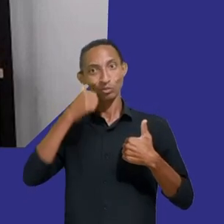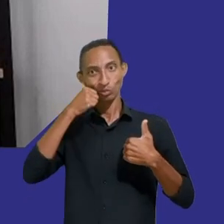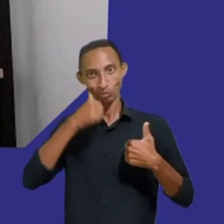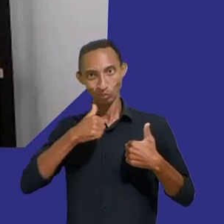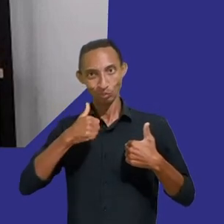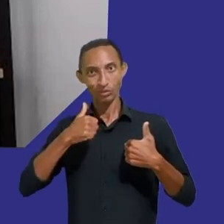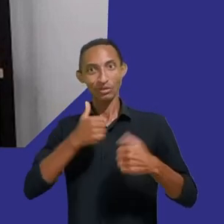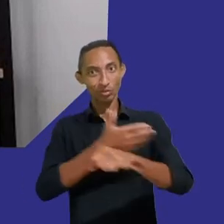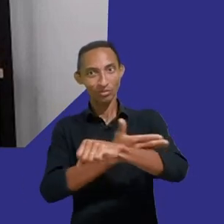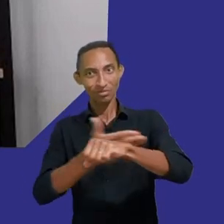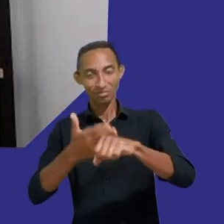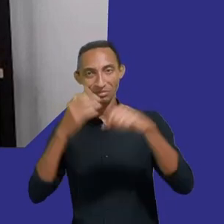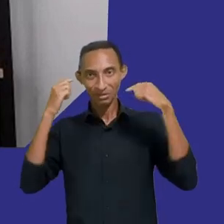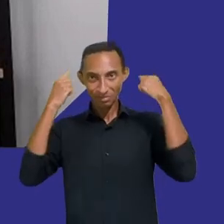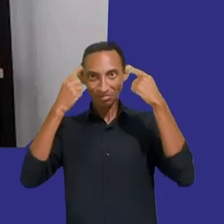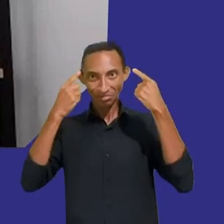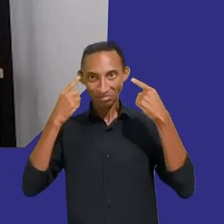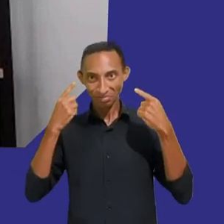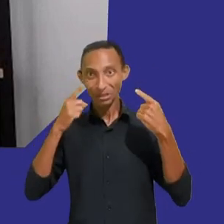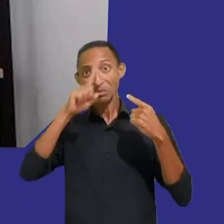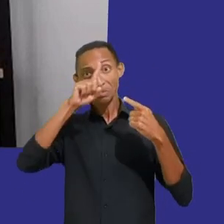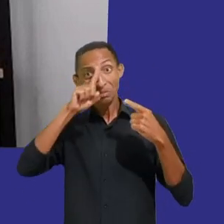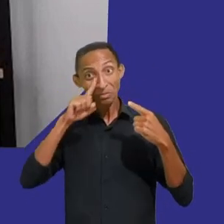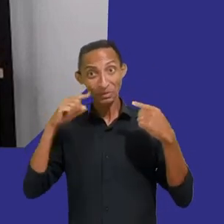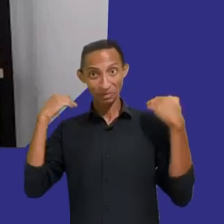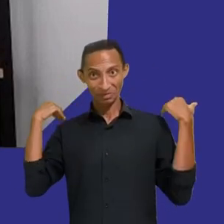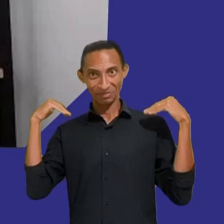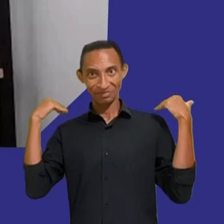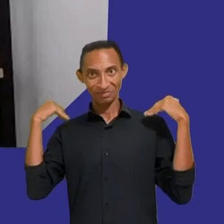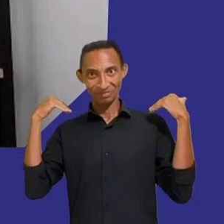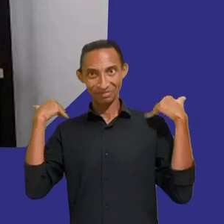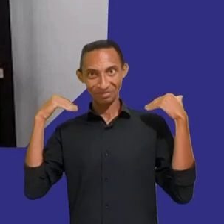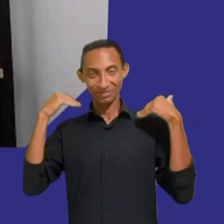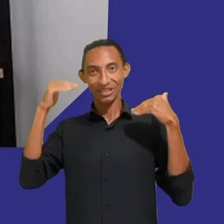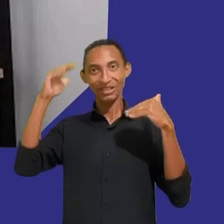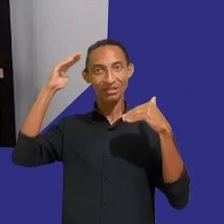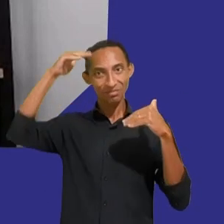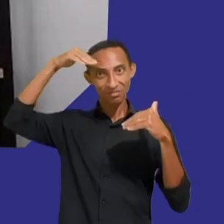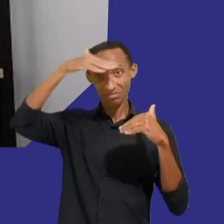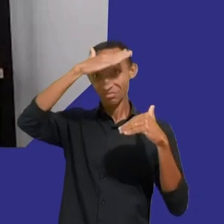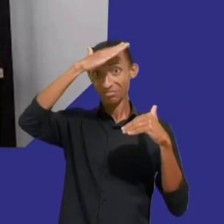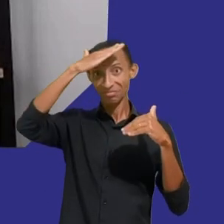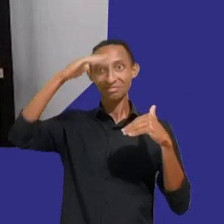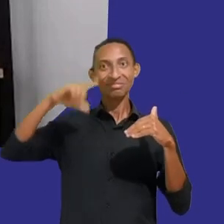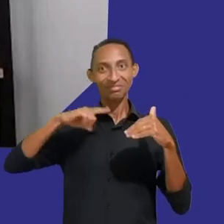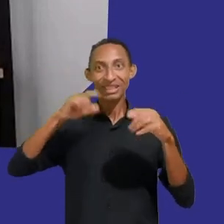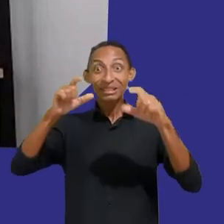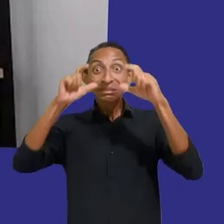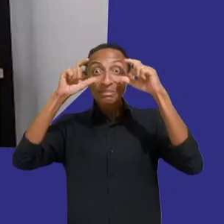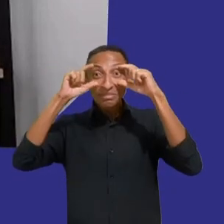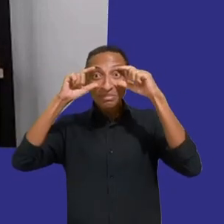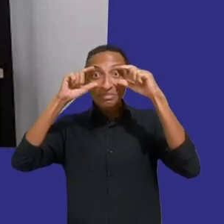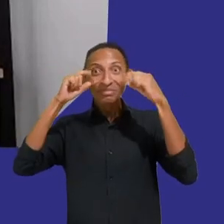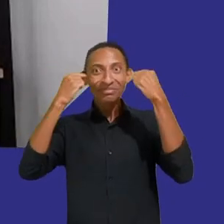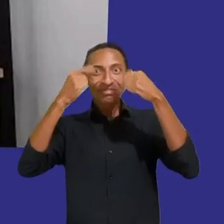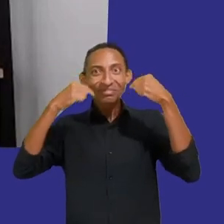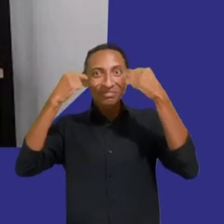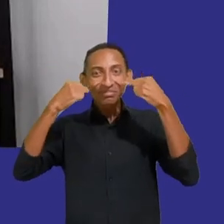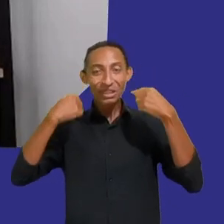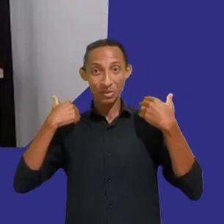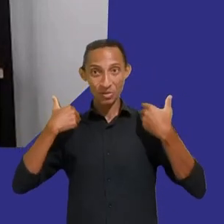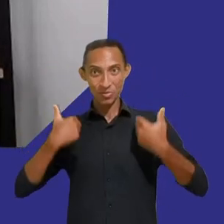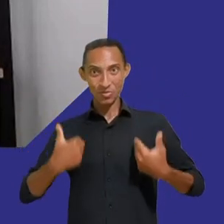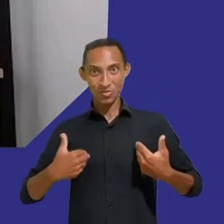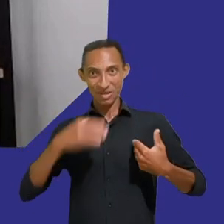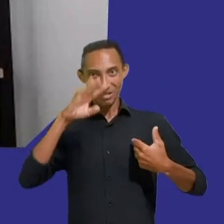loiros, na altura do meu ombro e eu também tenho uma franjinha. Eu uso um óculos de grau redondo e eu estou com uma camiseta listrada branca e preta.